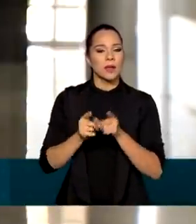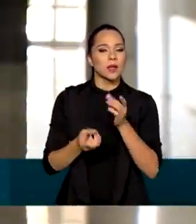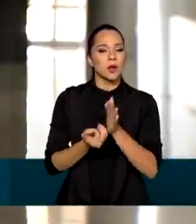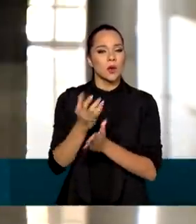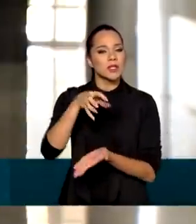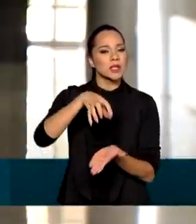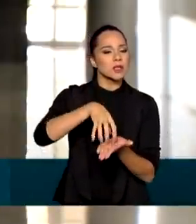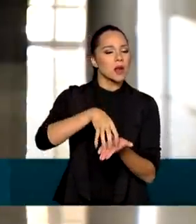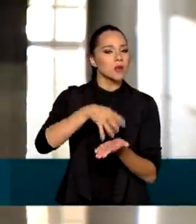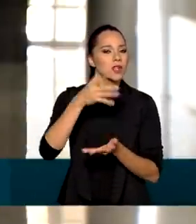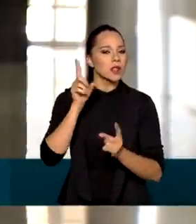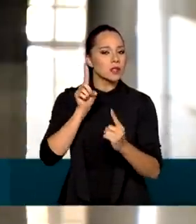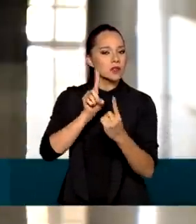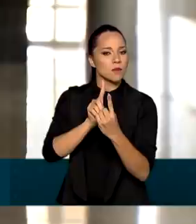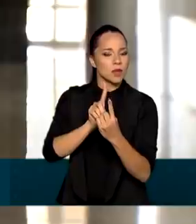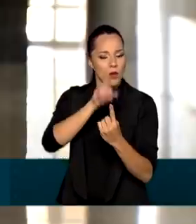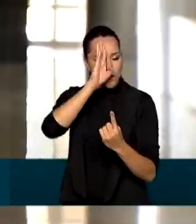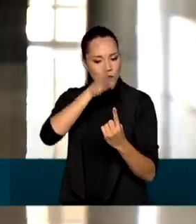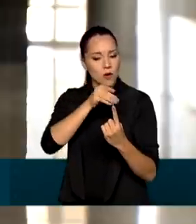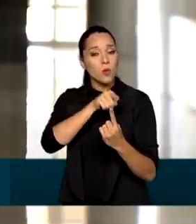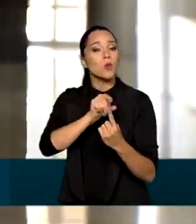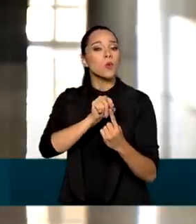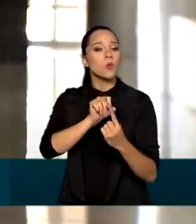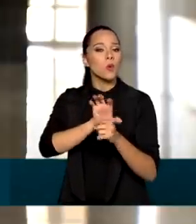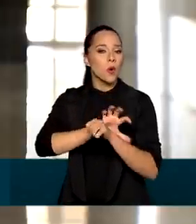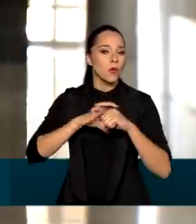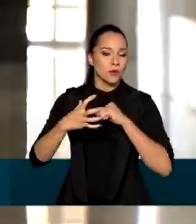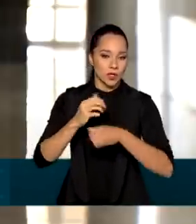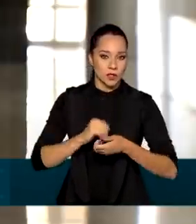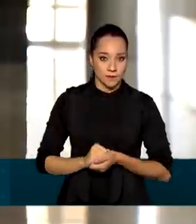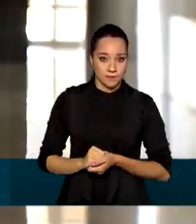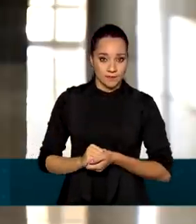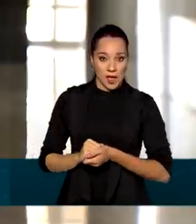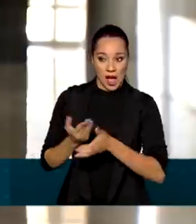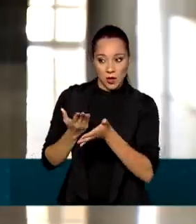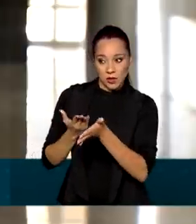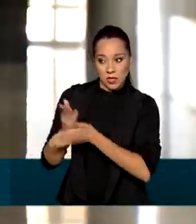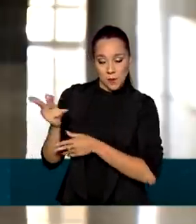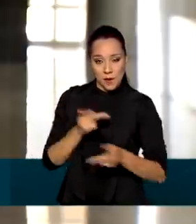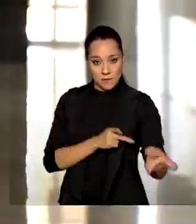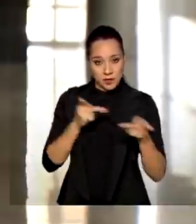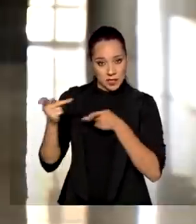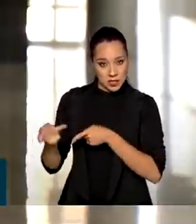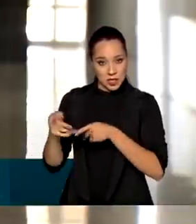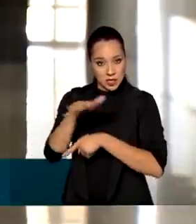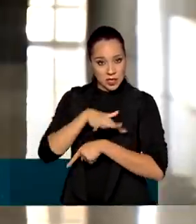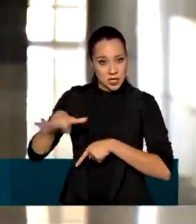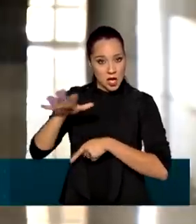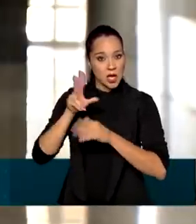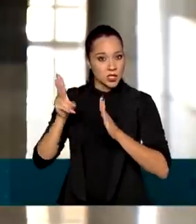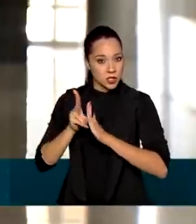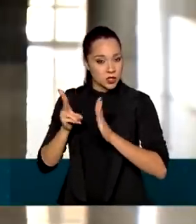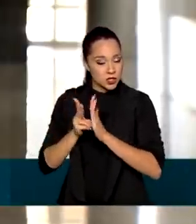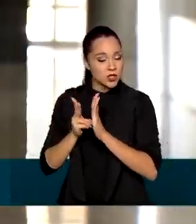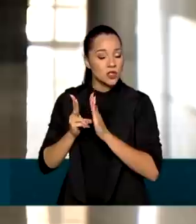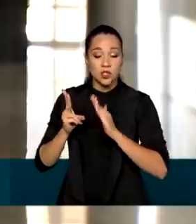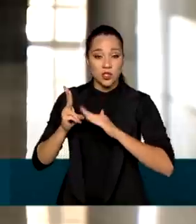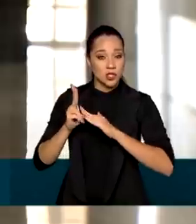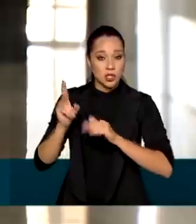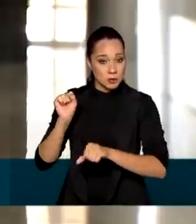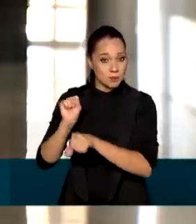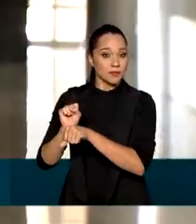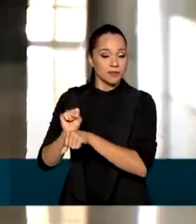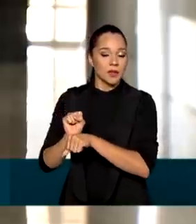atendimento específica para a Covid-19. Suspendeu autorizações para visitas em terras indígenas e está dando